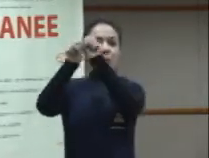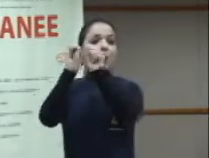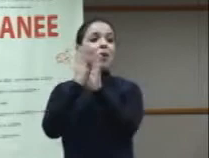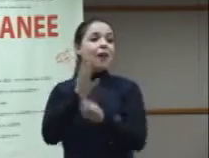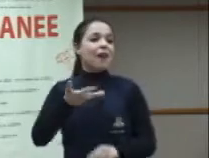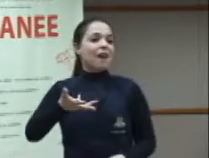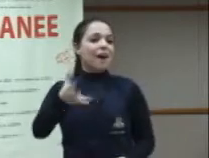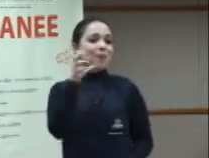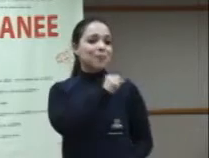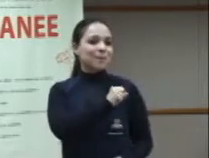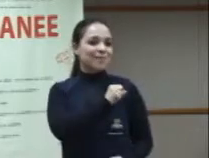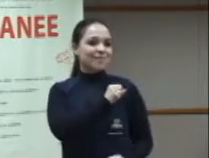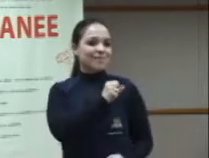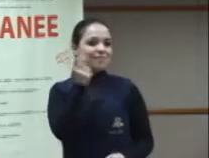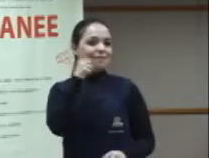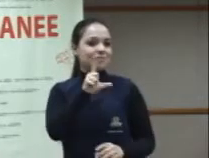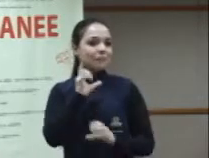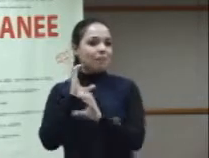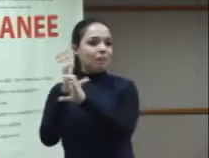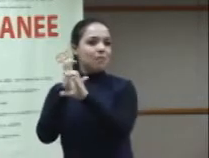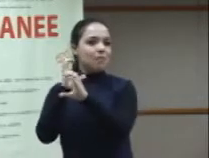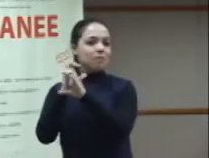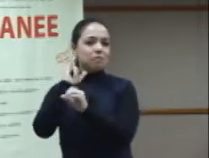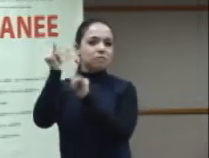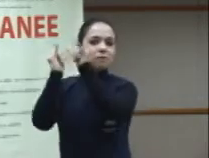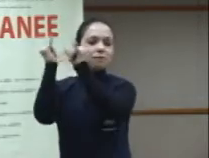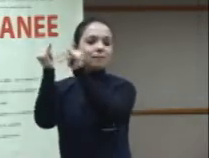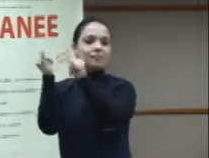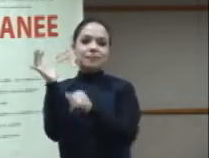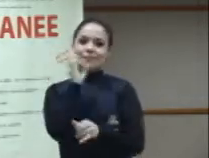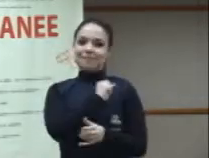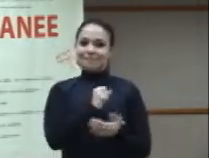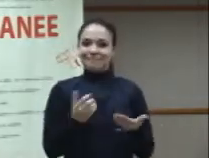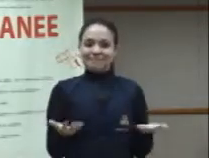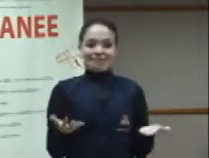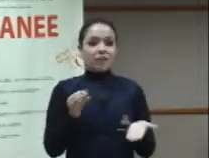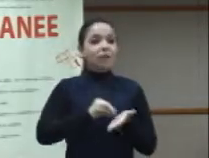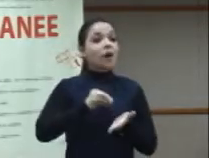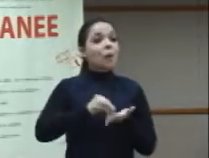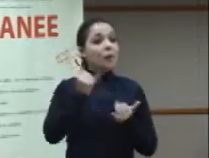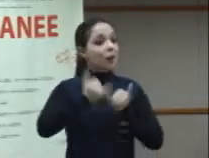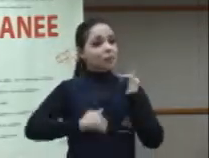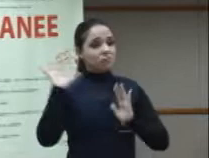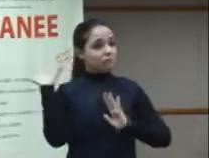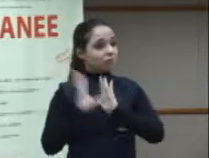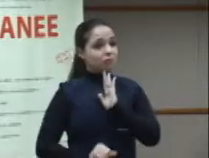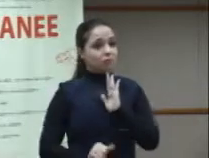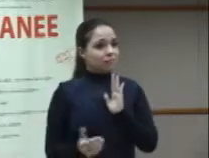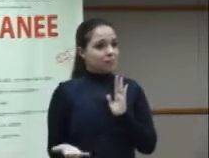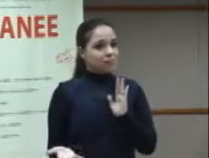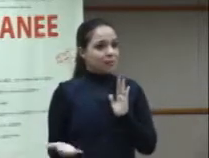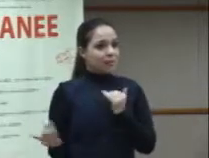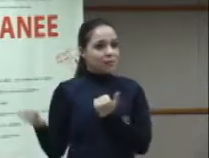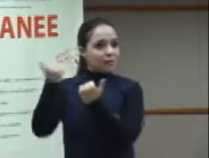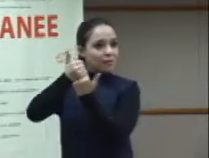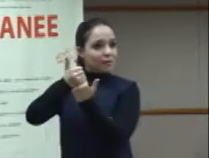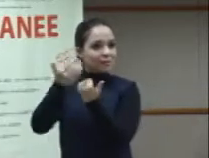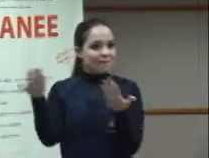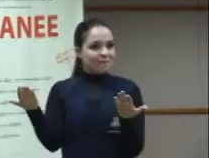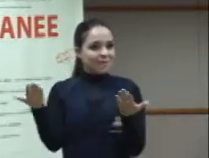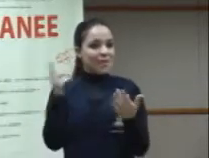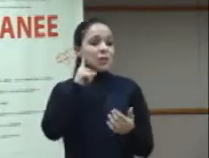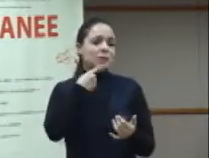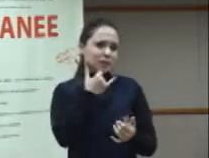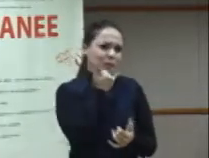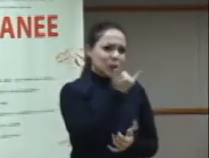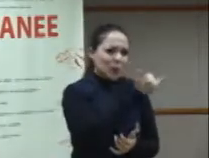muito mais rápido à comunicação com a instituição e etc. tal. Estão roubando esse espaço onde os surdos poderiam estar ali. Vocês